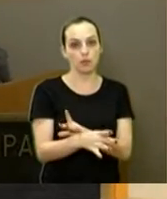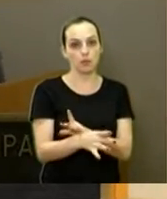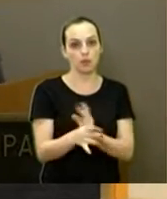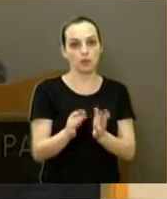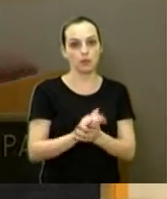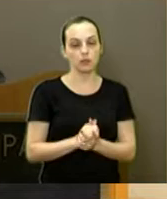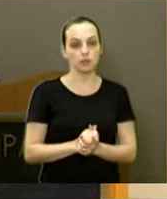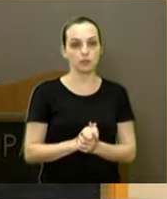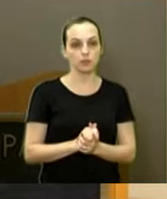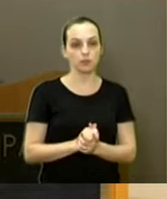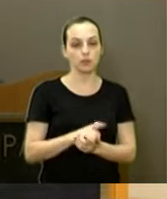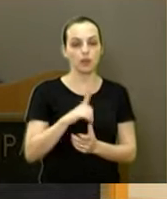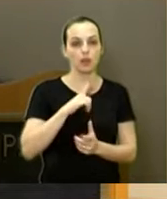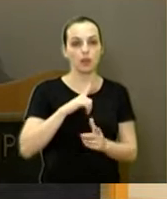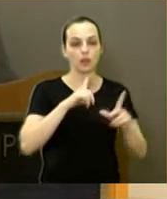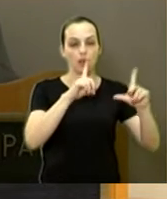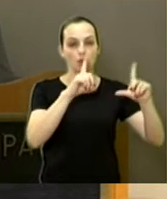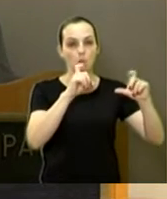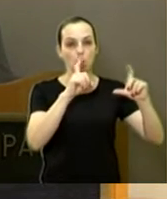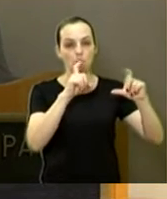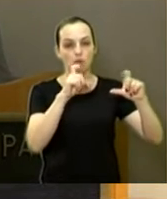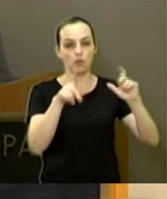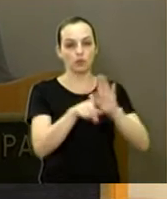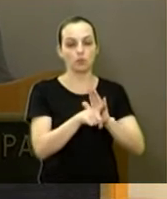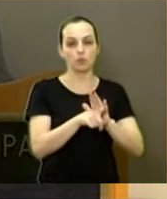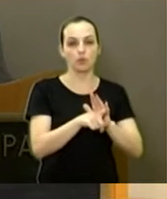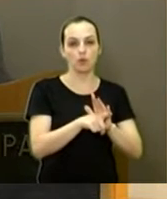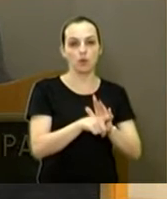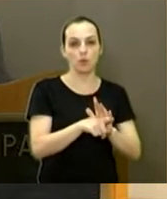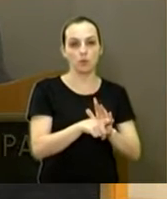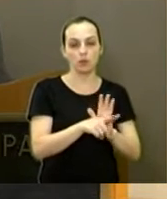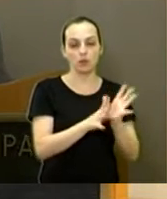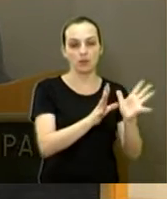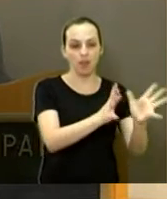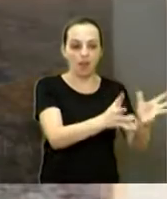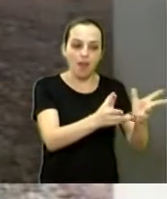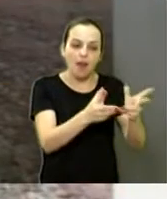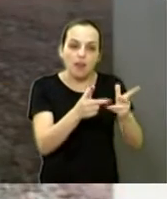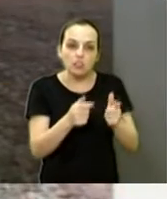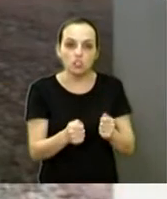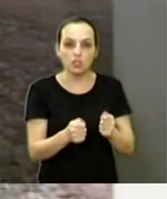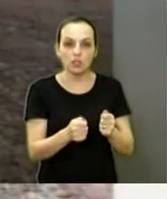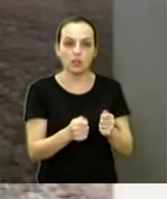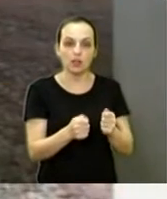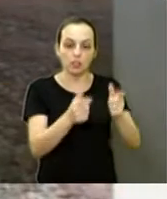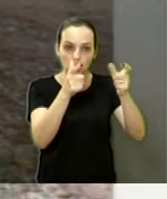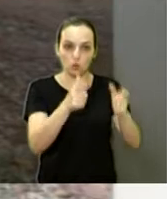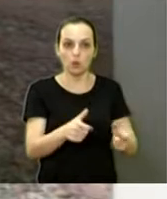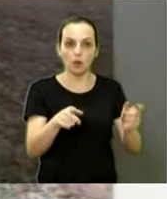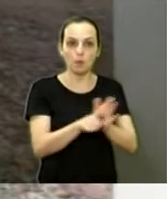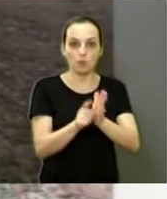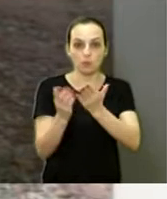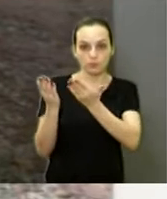estúdio, poderia até passar da retirada totalmente daquele local.